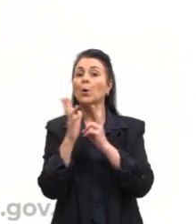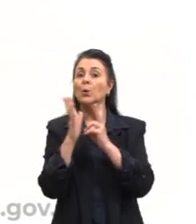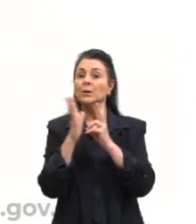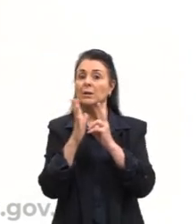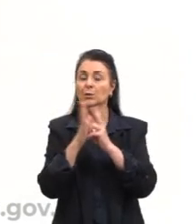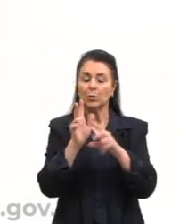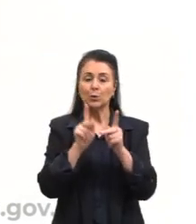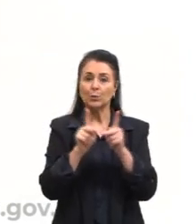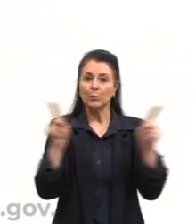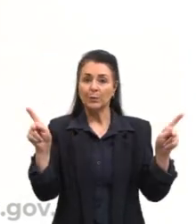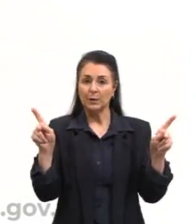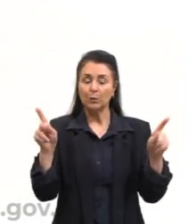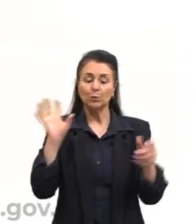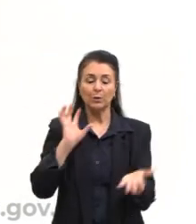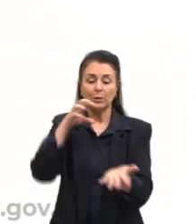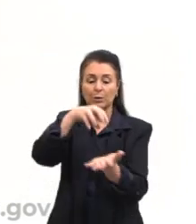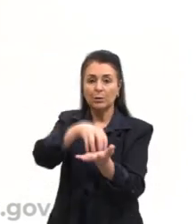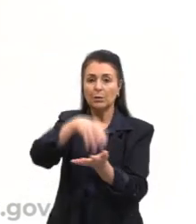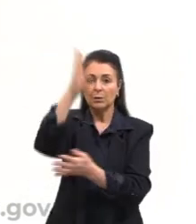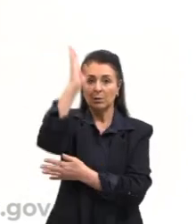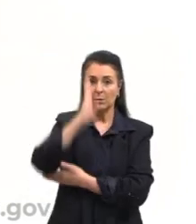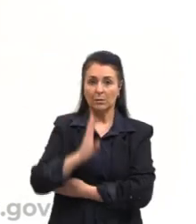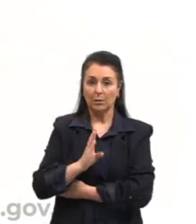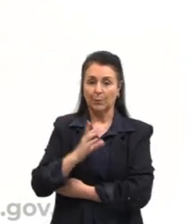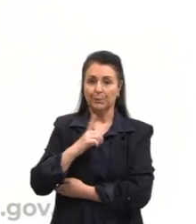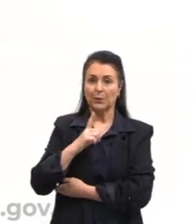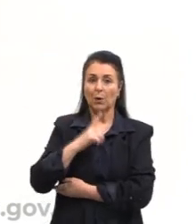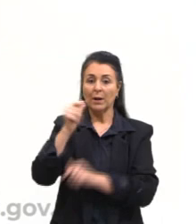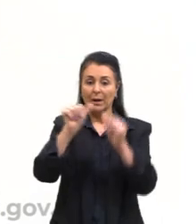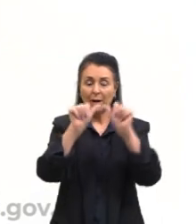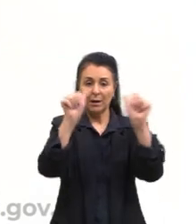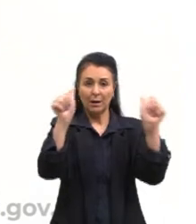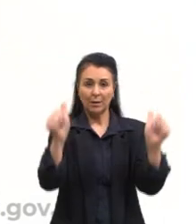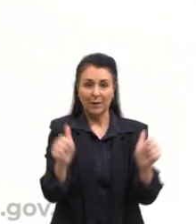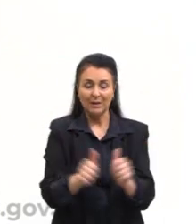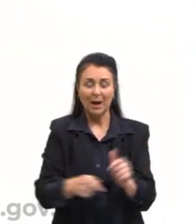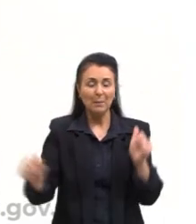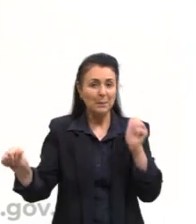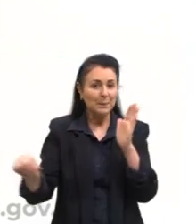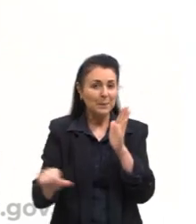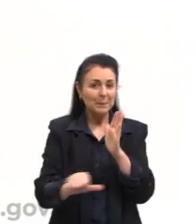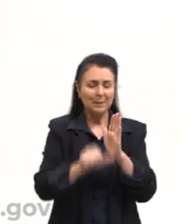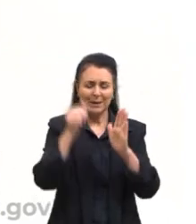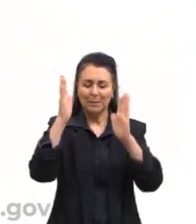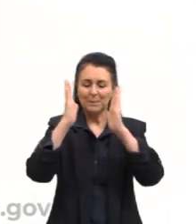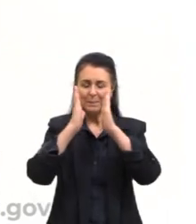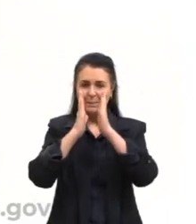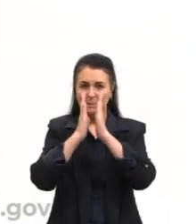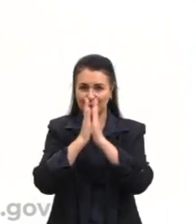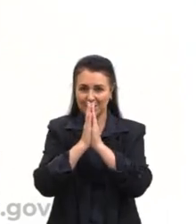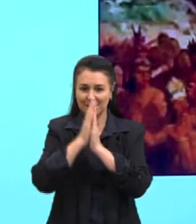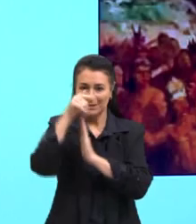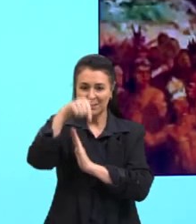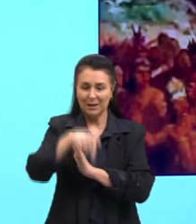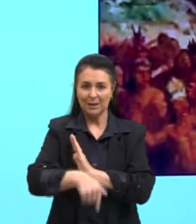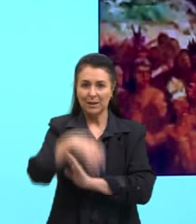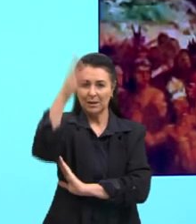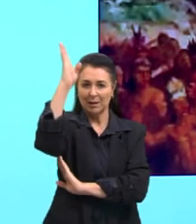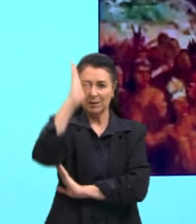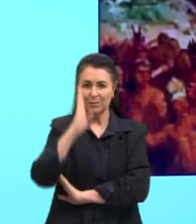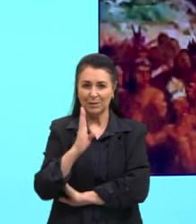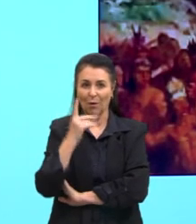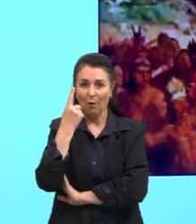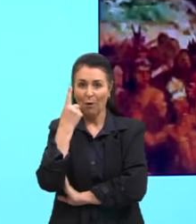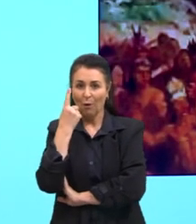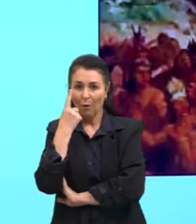Brasil. Temos outra imagem aqui, que é a realização da primeira missa no Brasil. Olha que interessante,